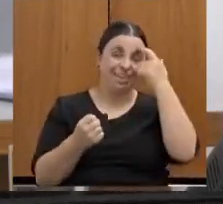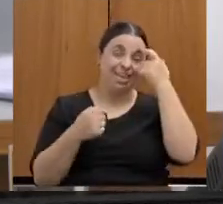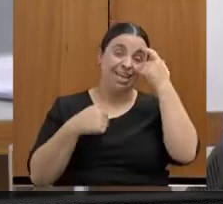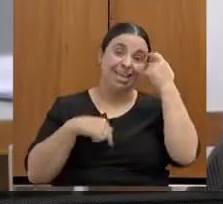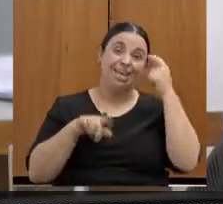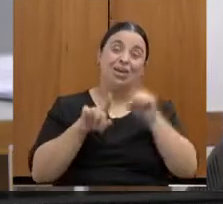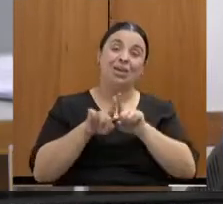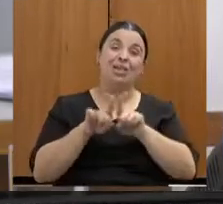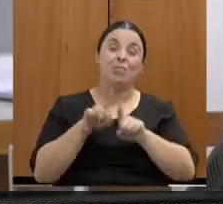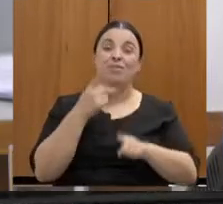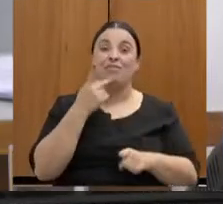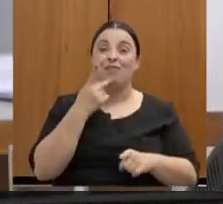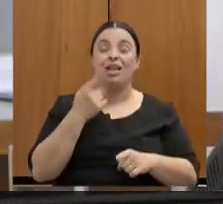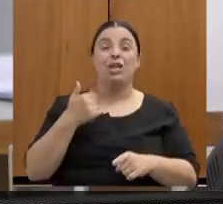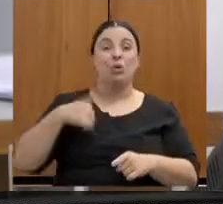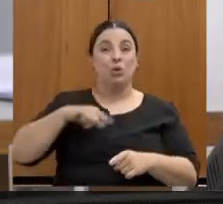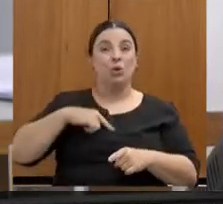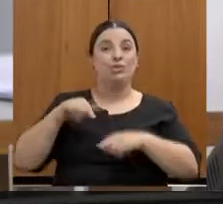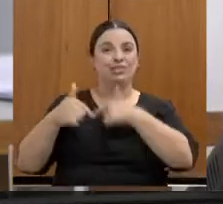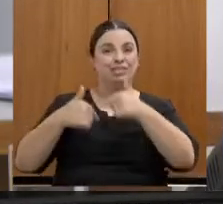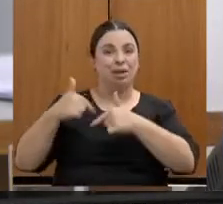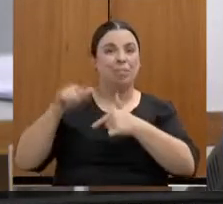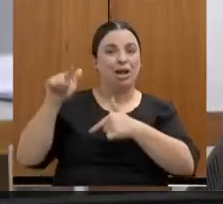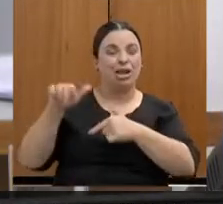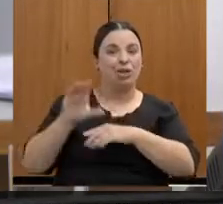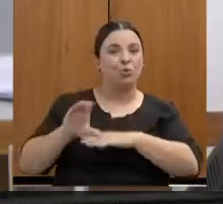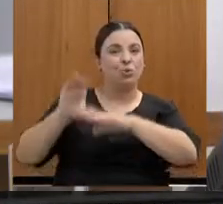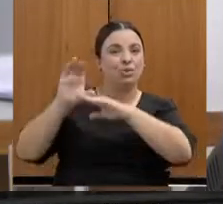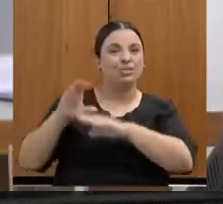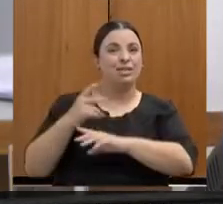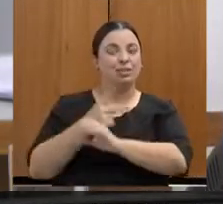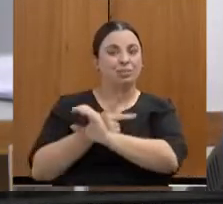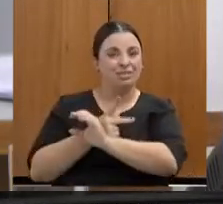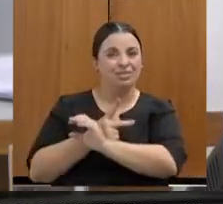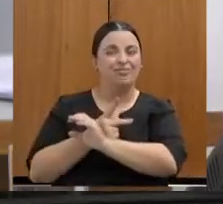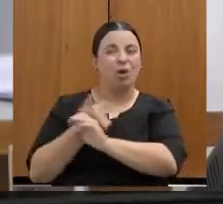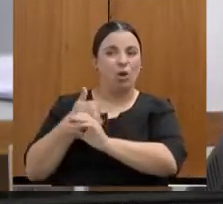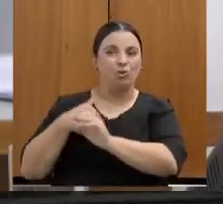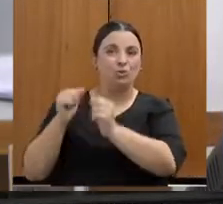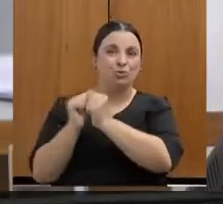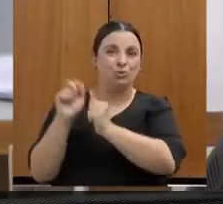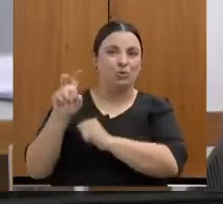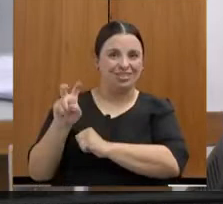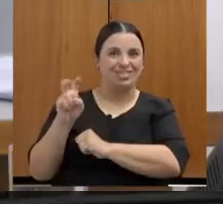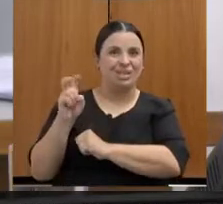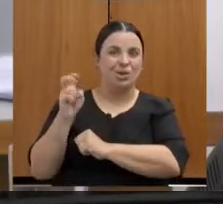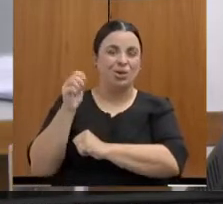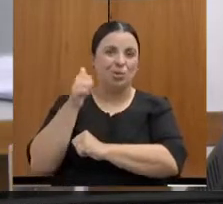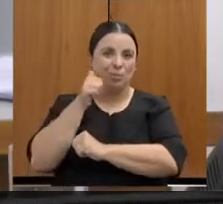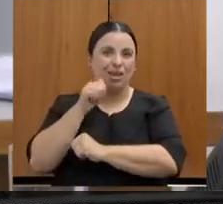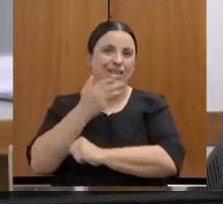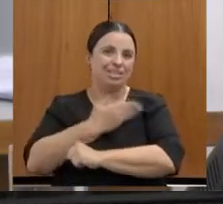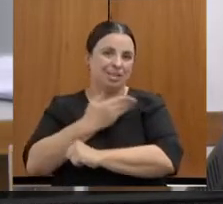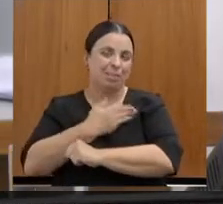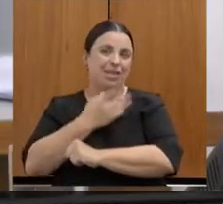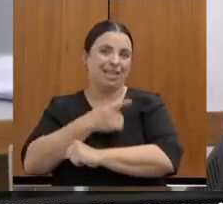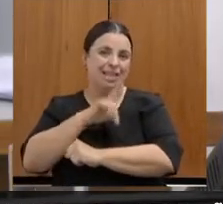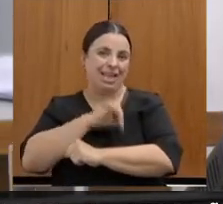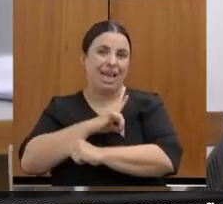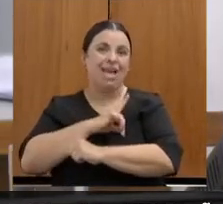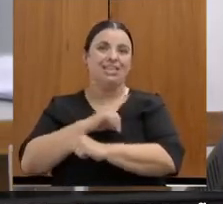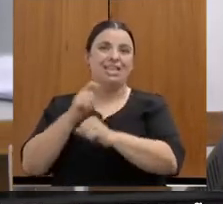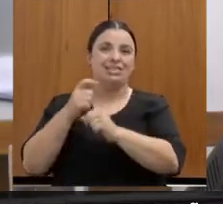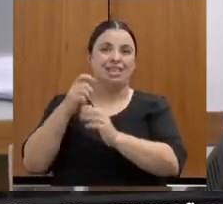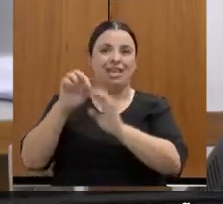que o nosso legado lá no Conselho da Polícia Civil, meu e das minhas colegas delegadas e escrivãs que